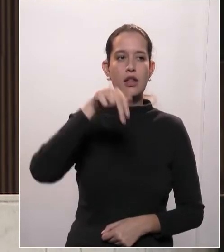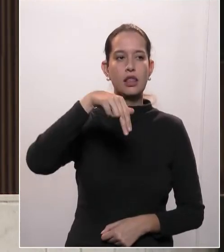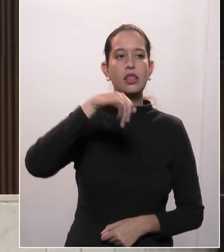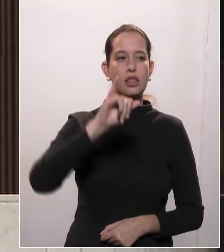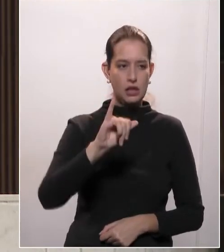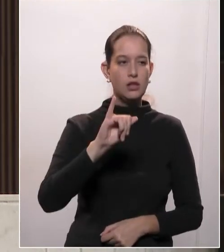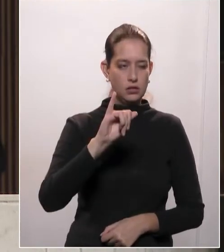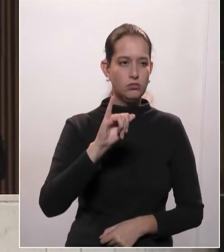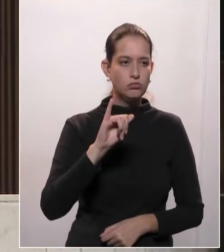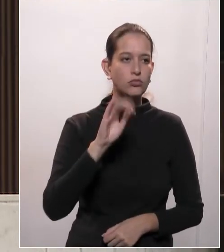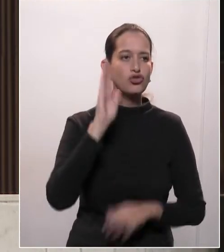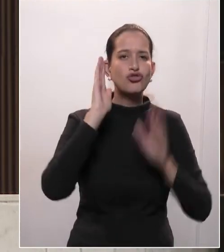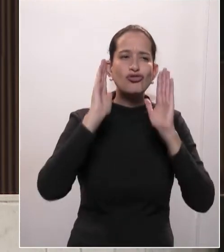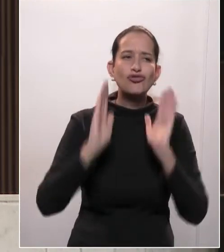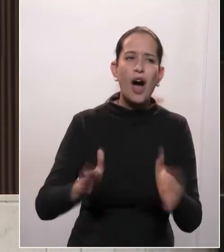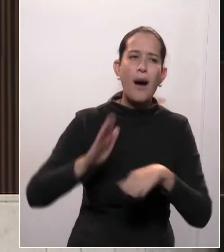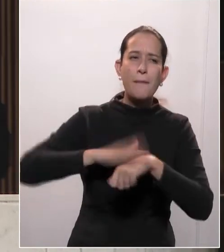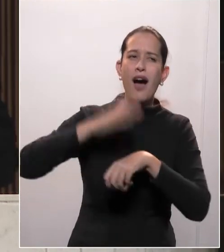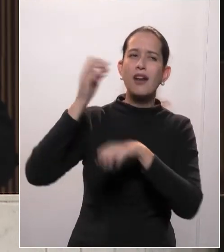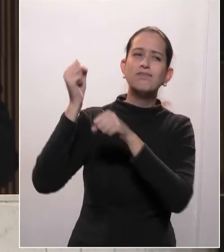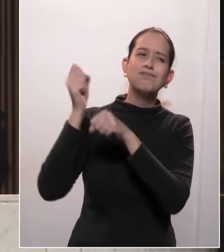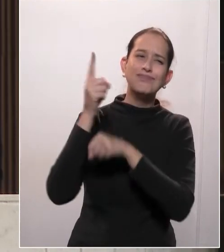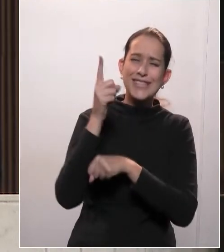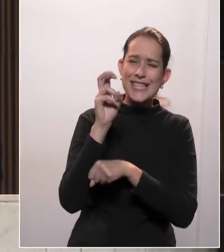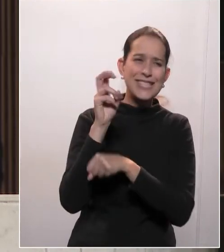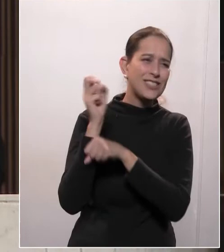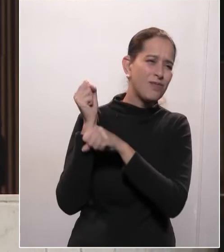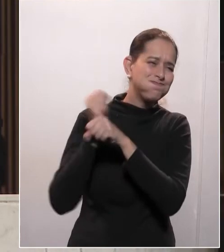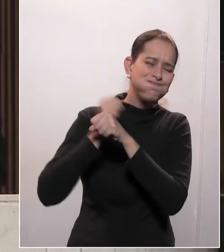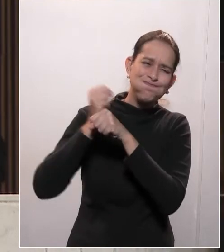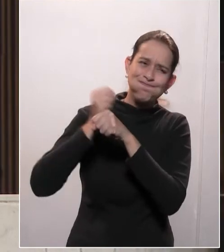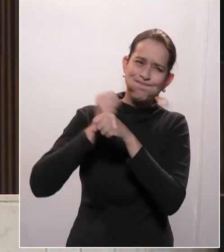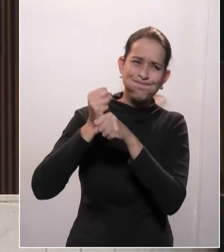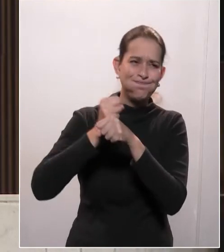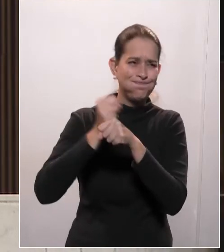o Paraná, o oeste do Paraná.